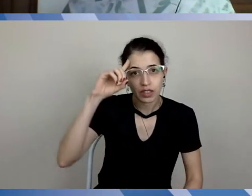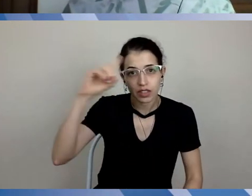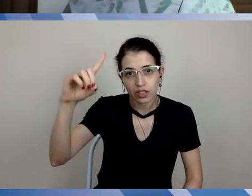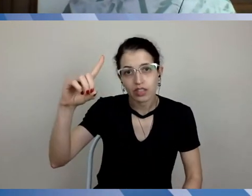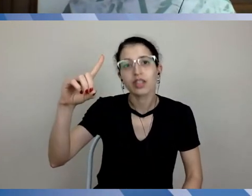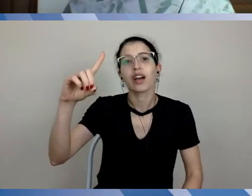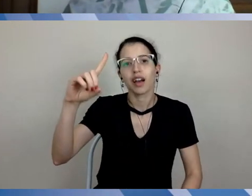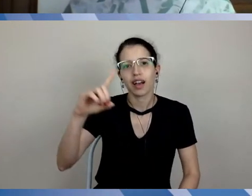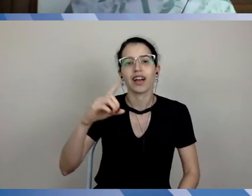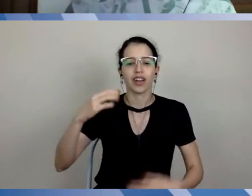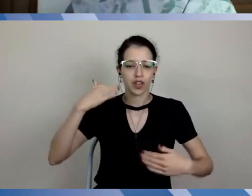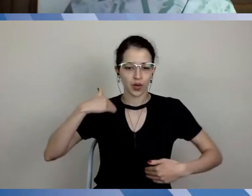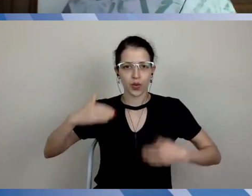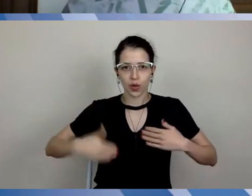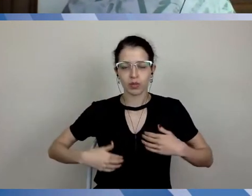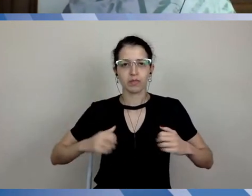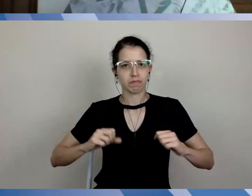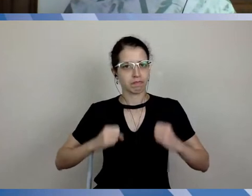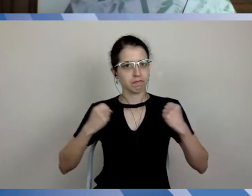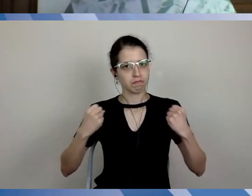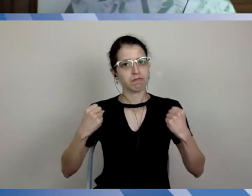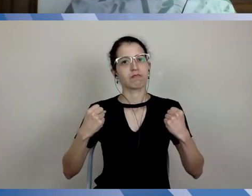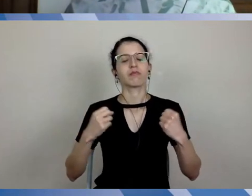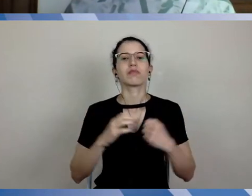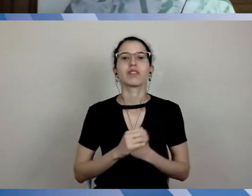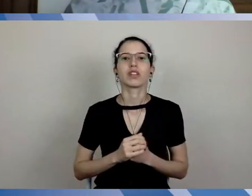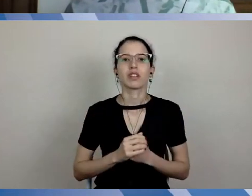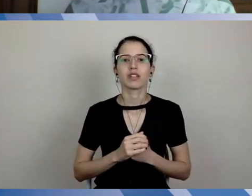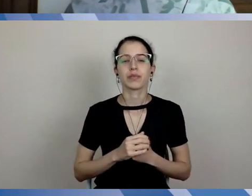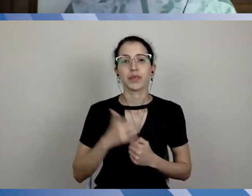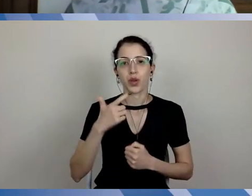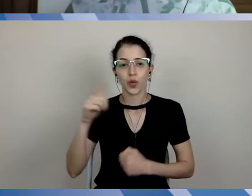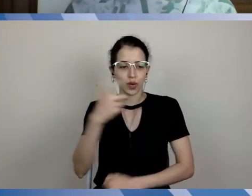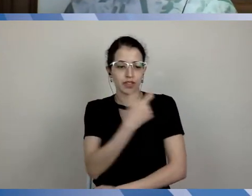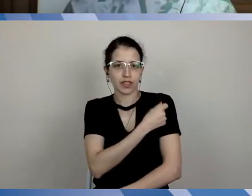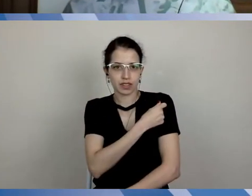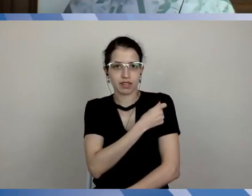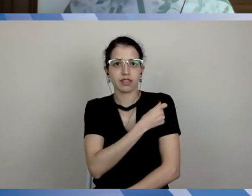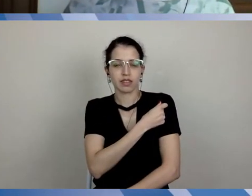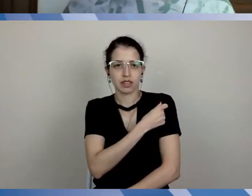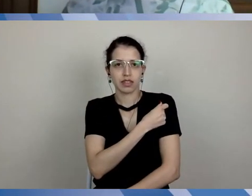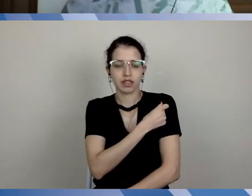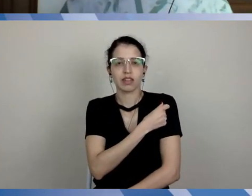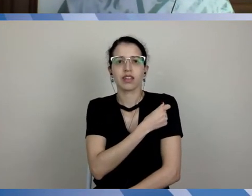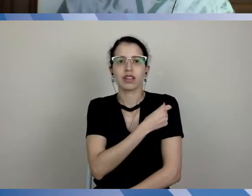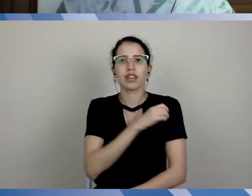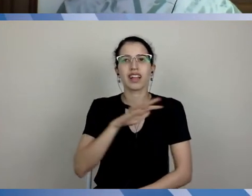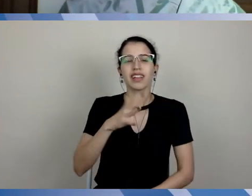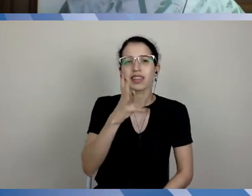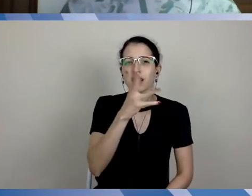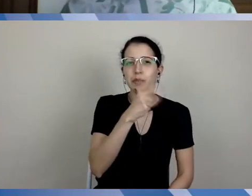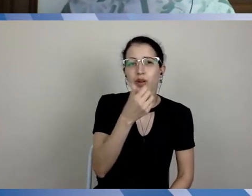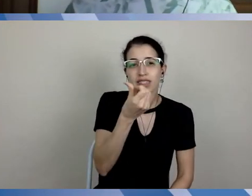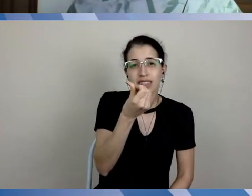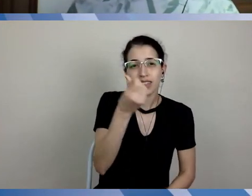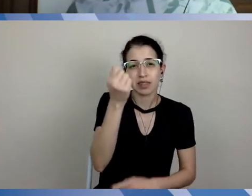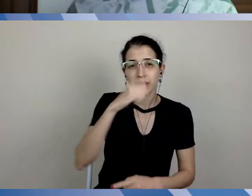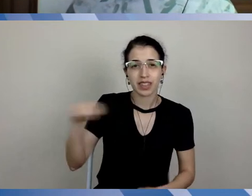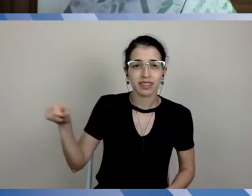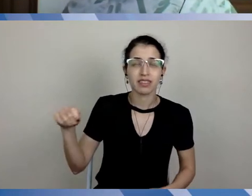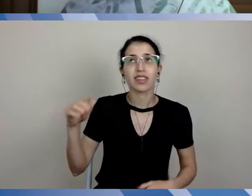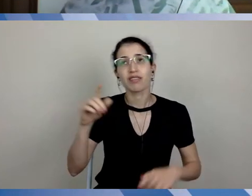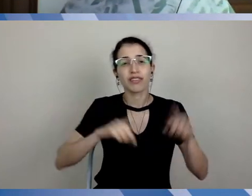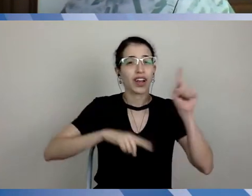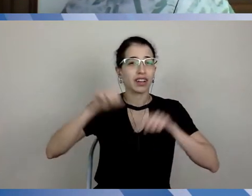Outras vacinas, vacinas sintéticas, elas podem ter um efeito imunogênico iniciado a partir de seis meses. Então, isso é muito variável de uma